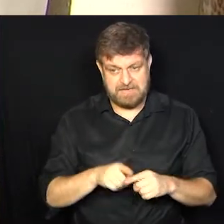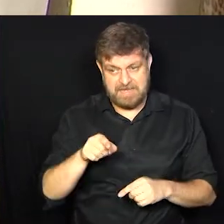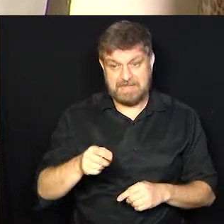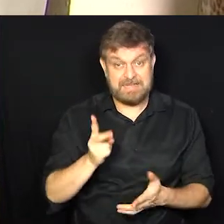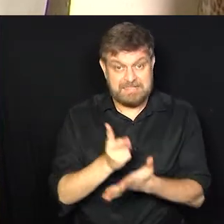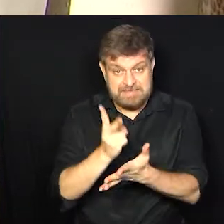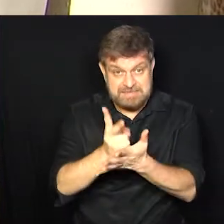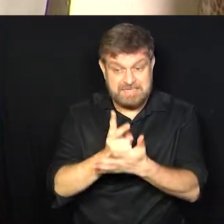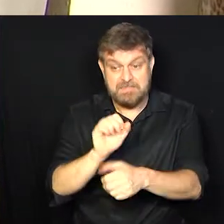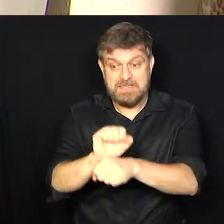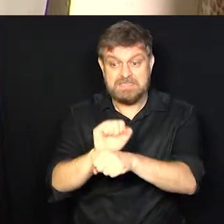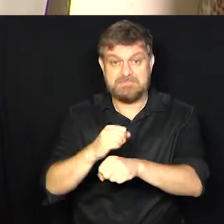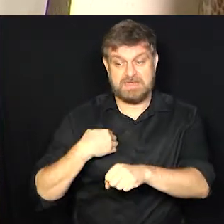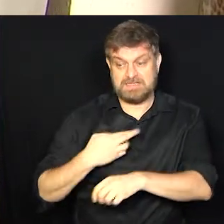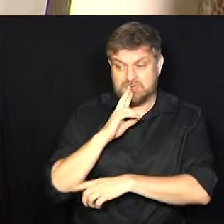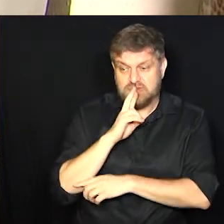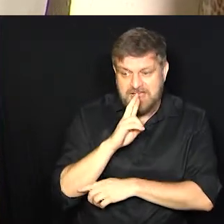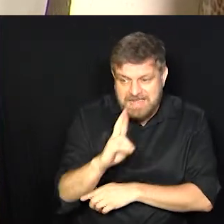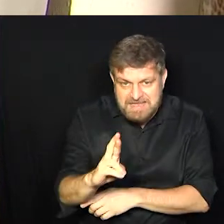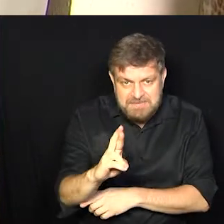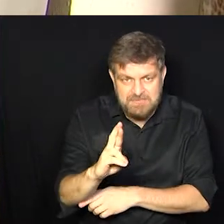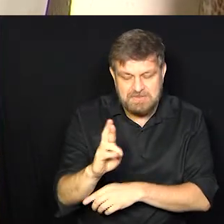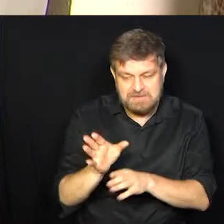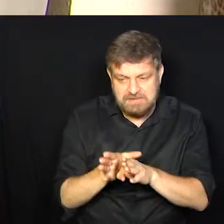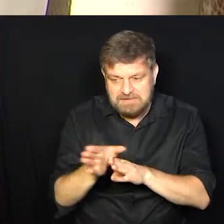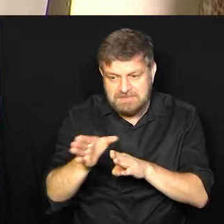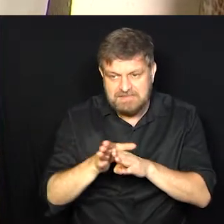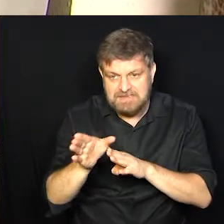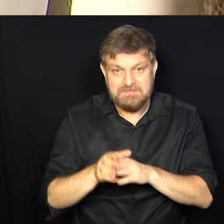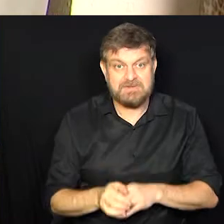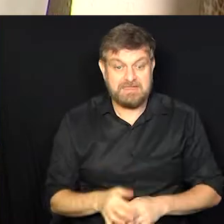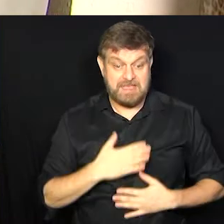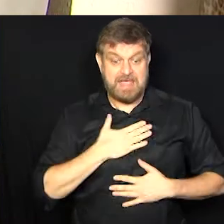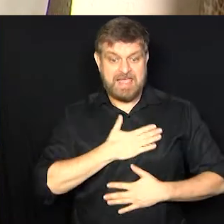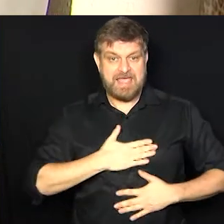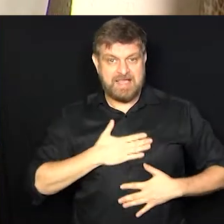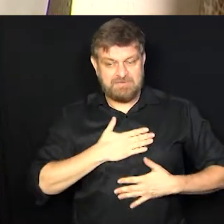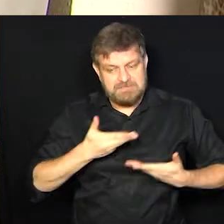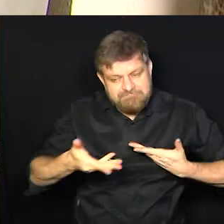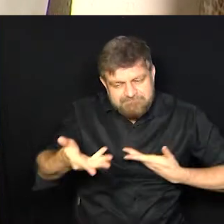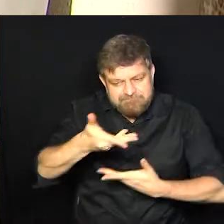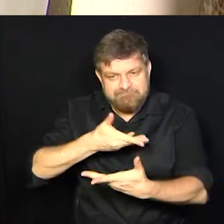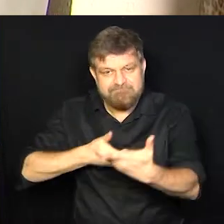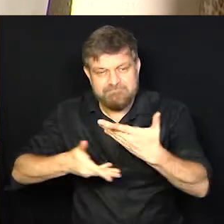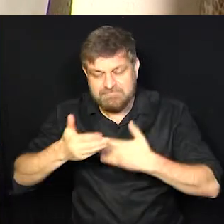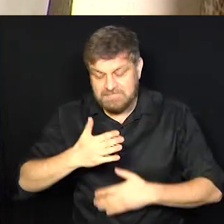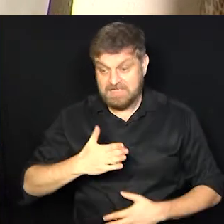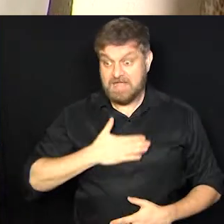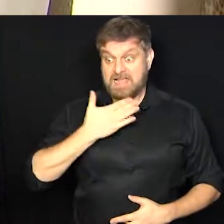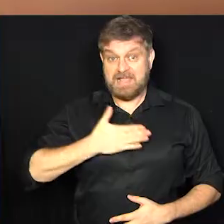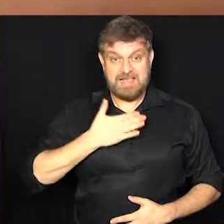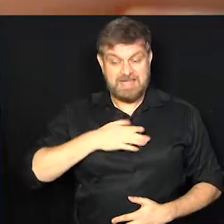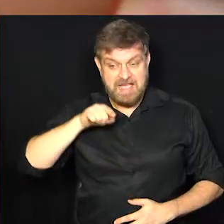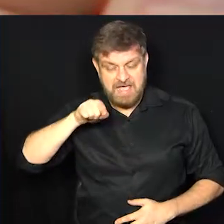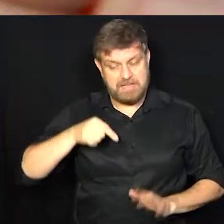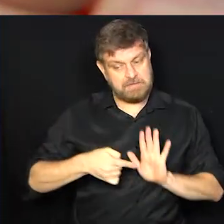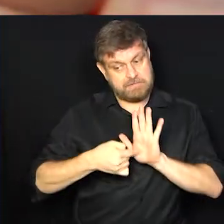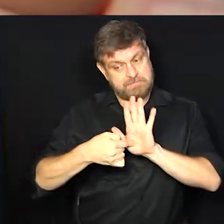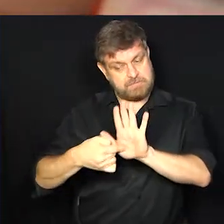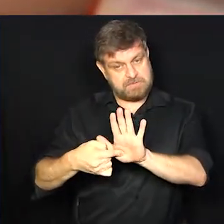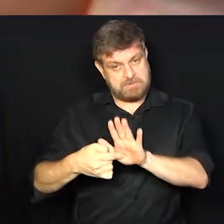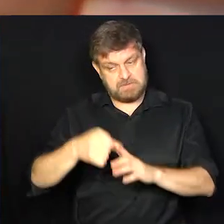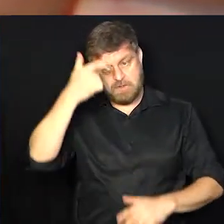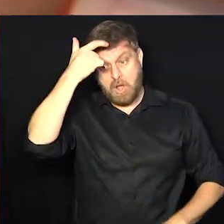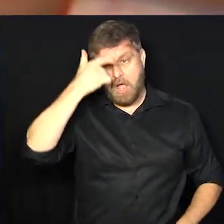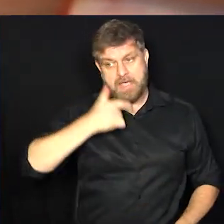espera da gente. E é gostoso você surpreender a sua cliente. Você... É... Mostrar pra ela. Falar assim, olha, eu não tô